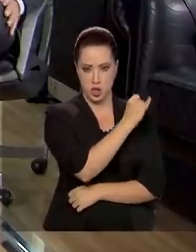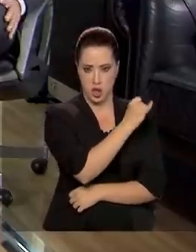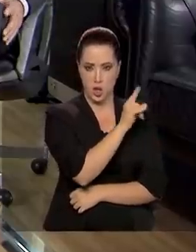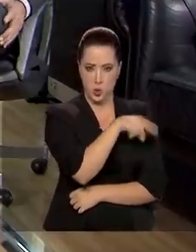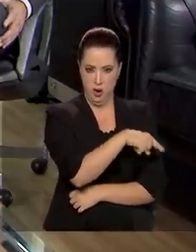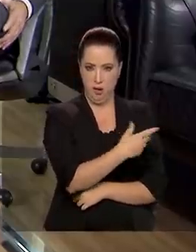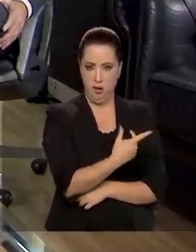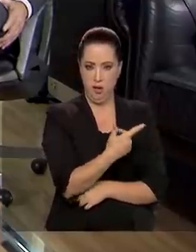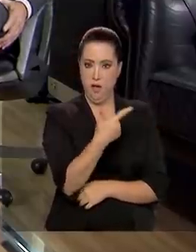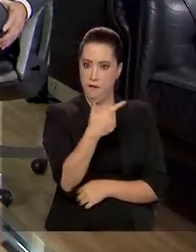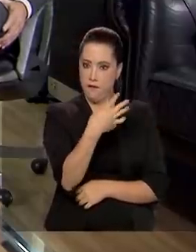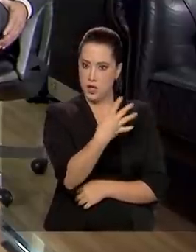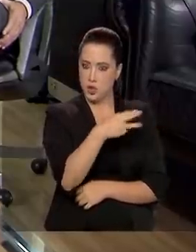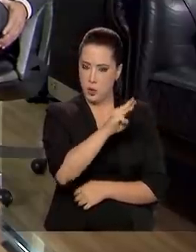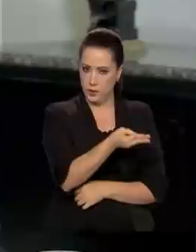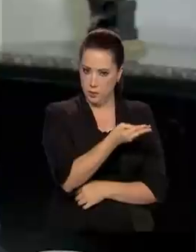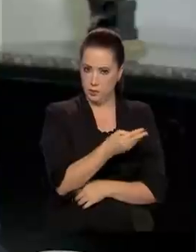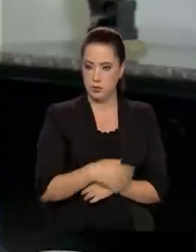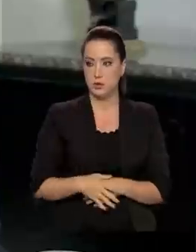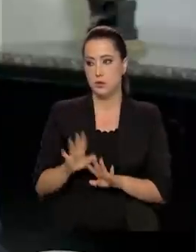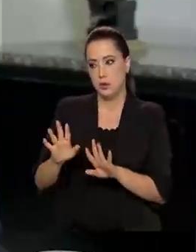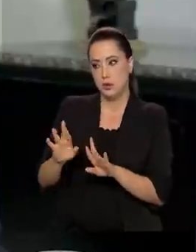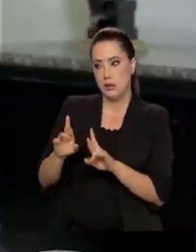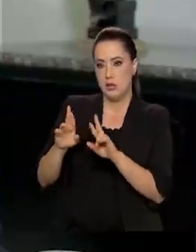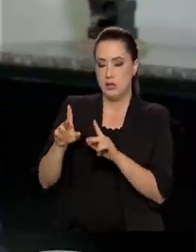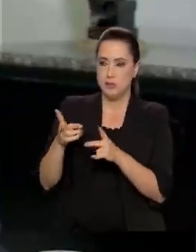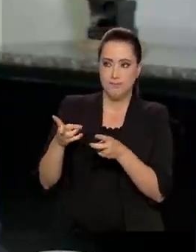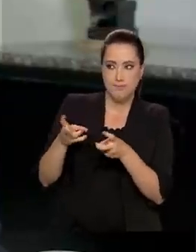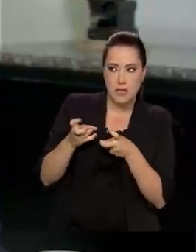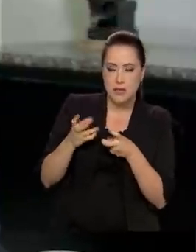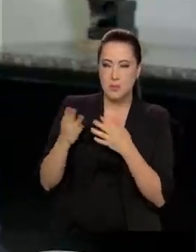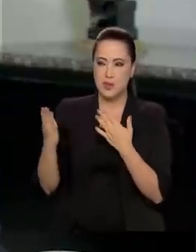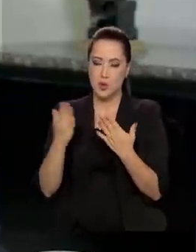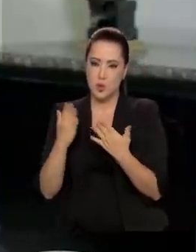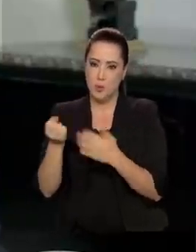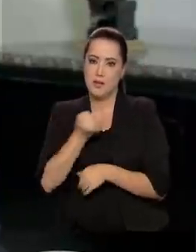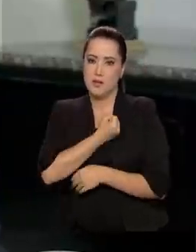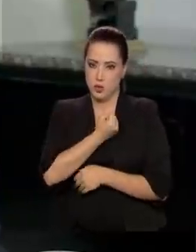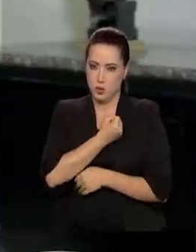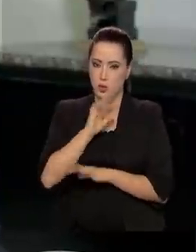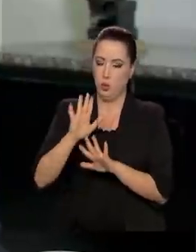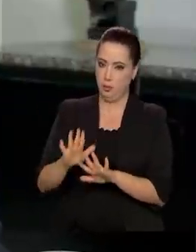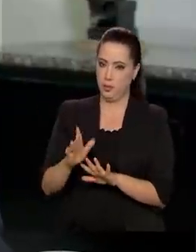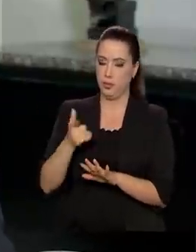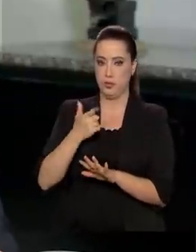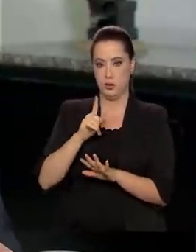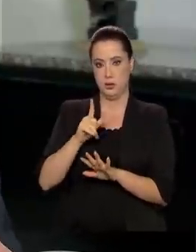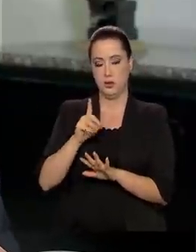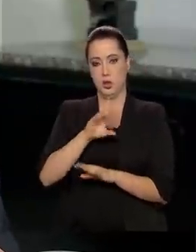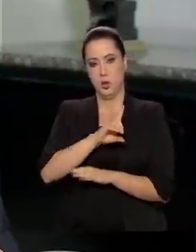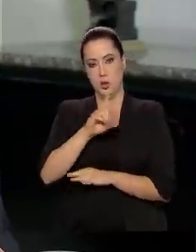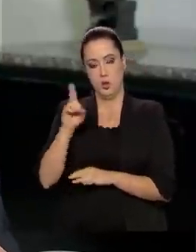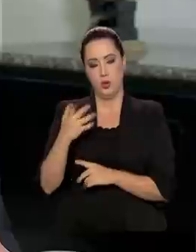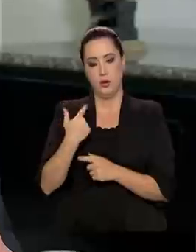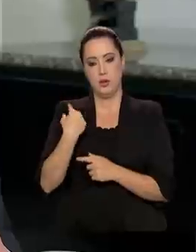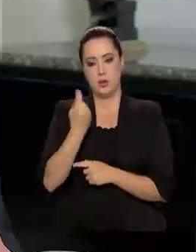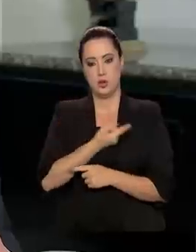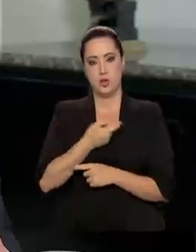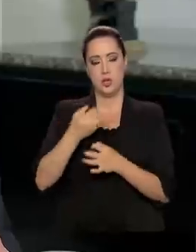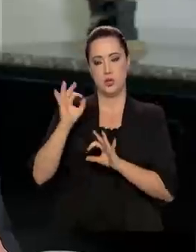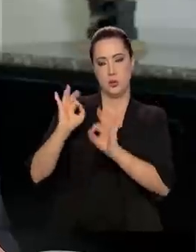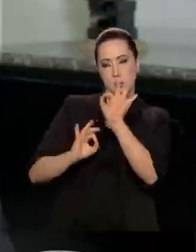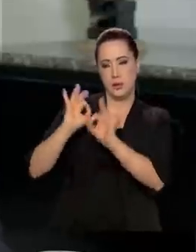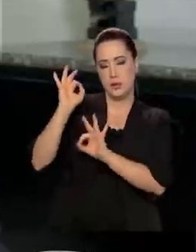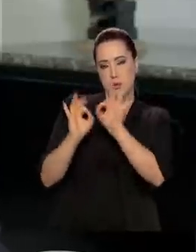É, são previsões. Previsões. Então, o cronograma de distribuição e imunização é um anexo do nosso